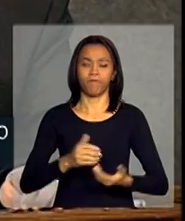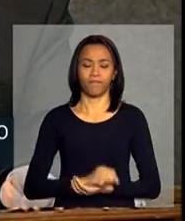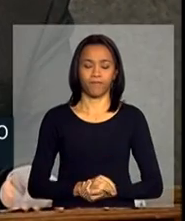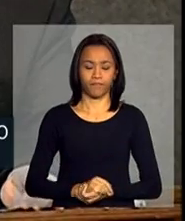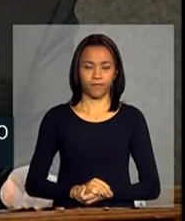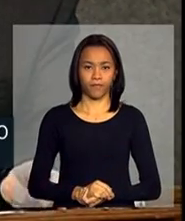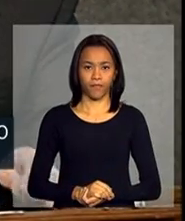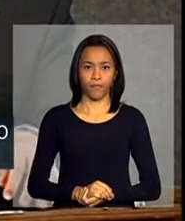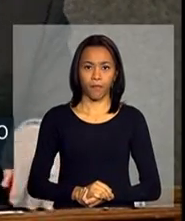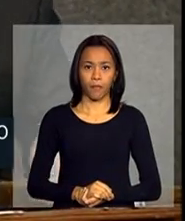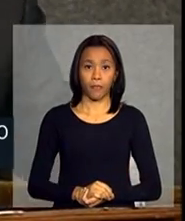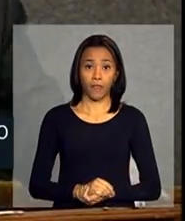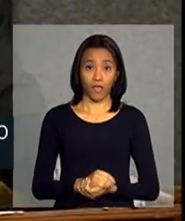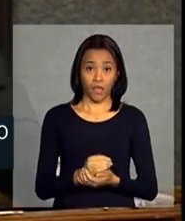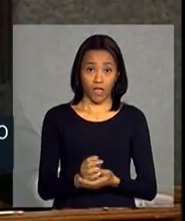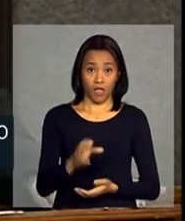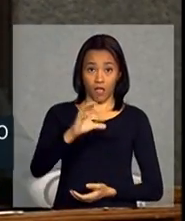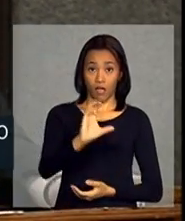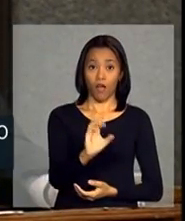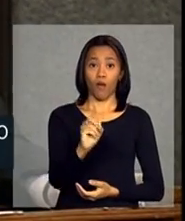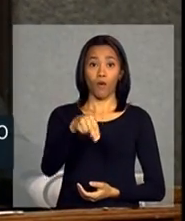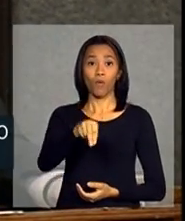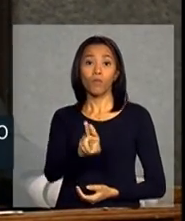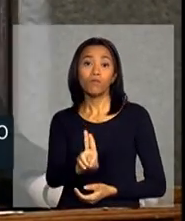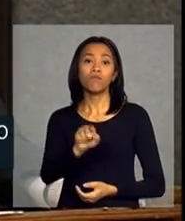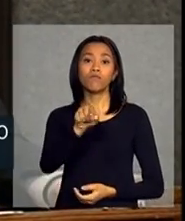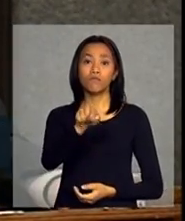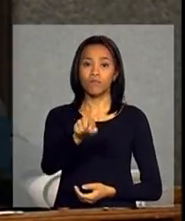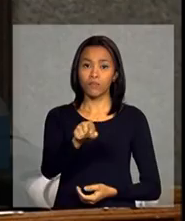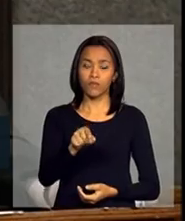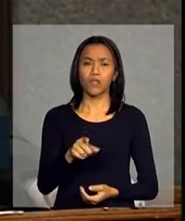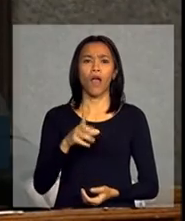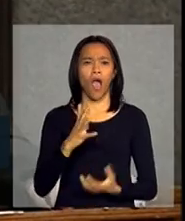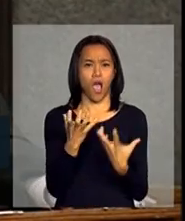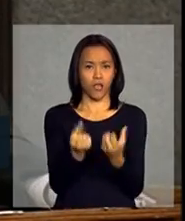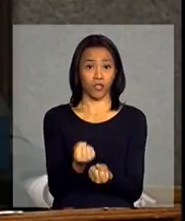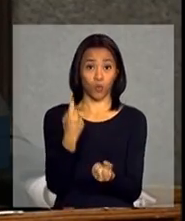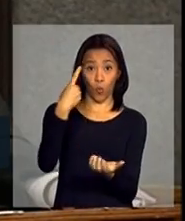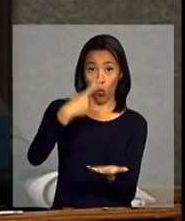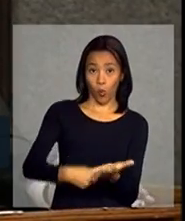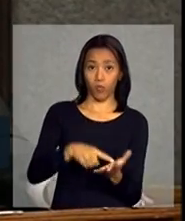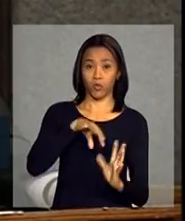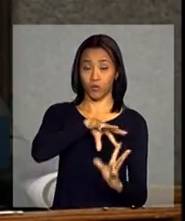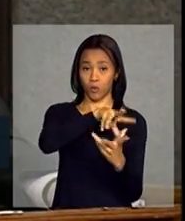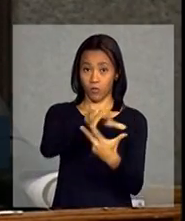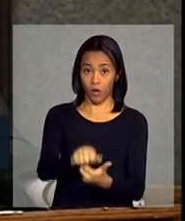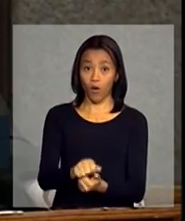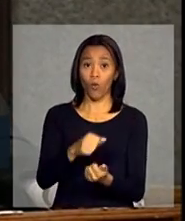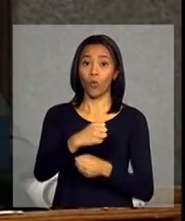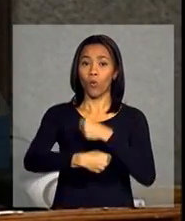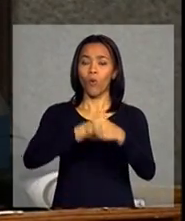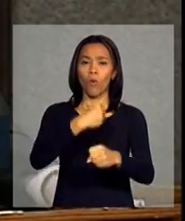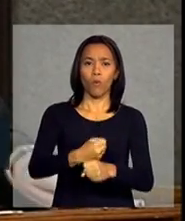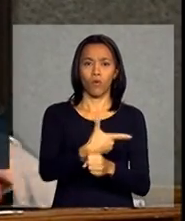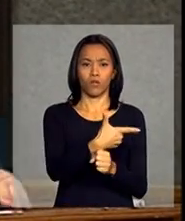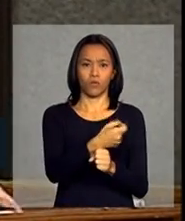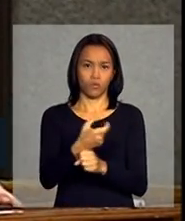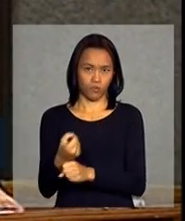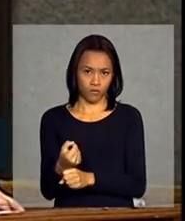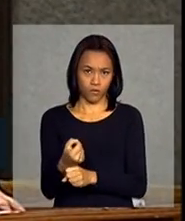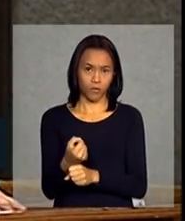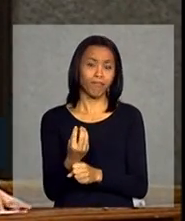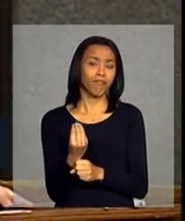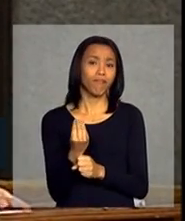A Nações Unidas assumiu um compromisso global no ano 2000, para